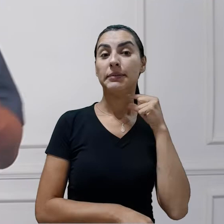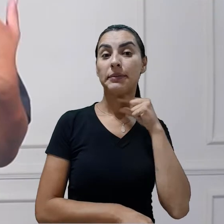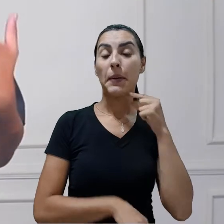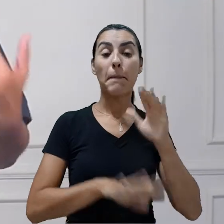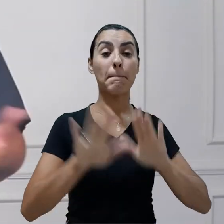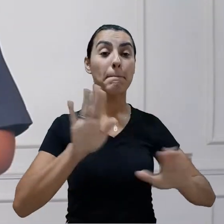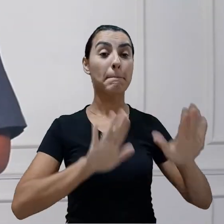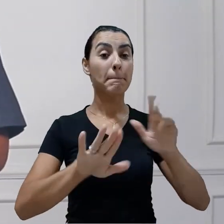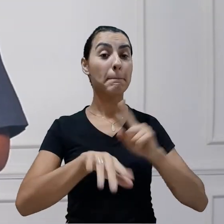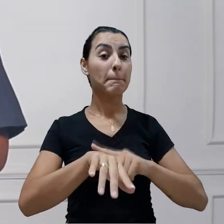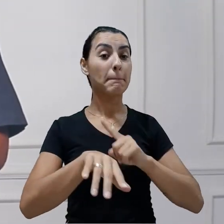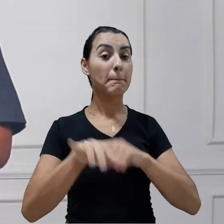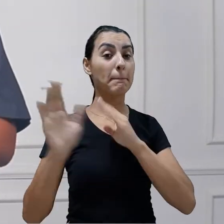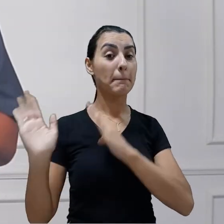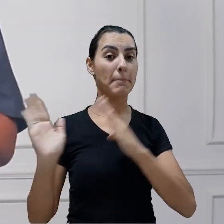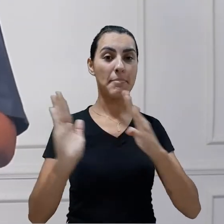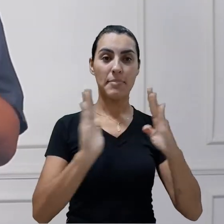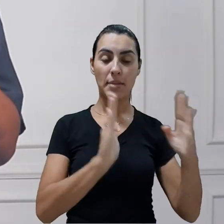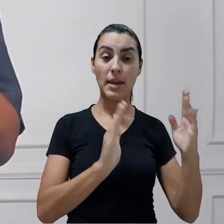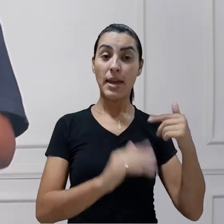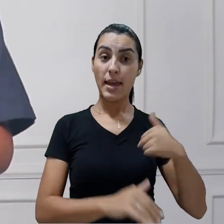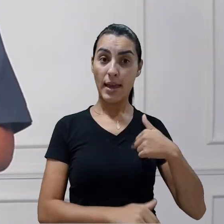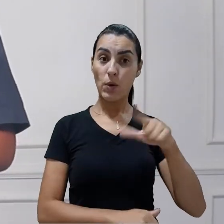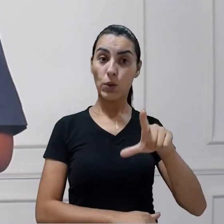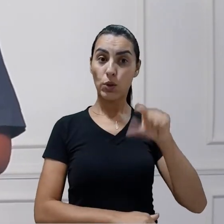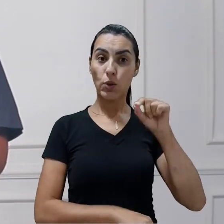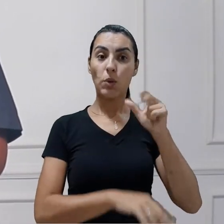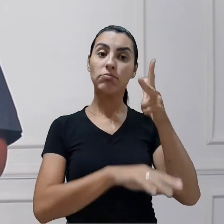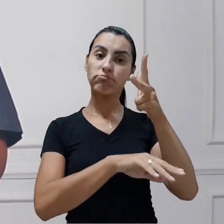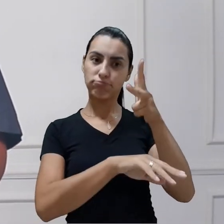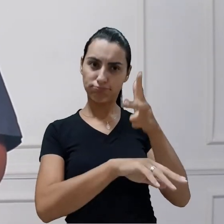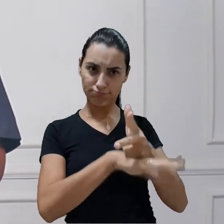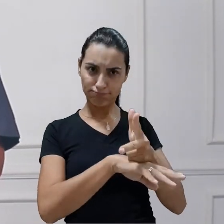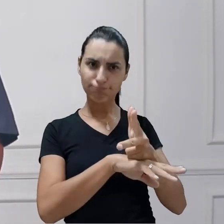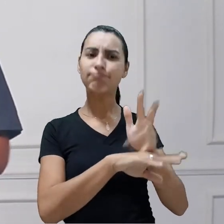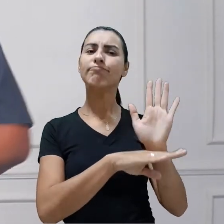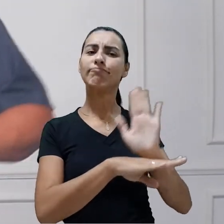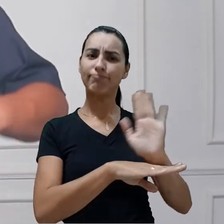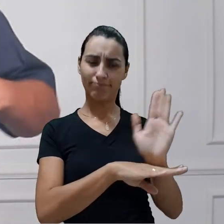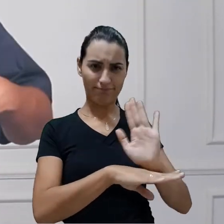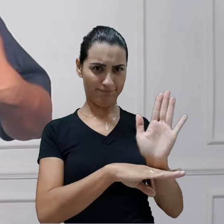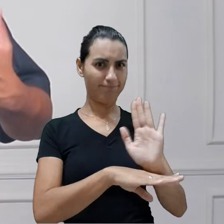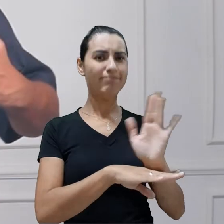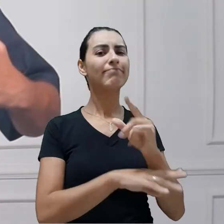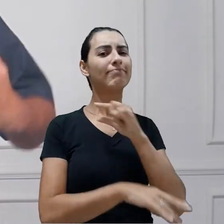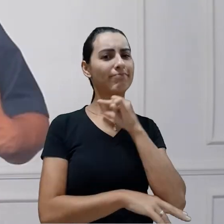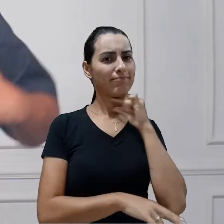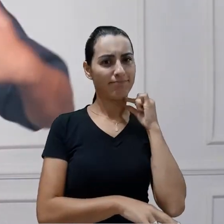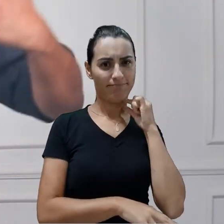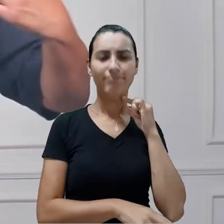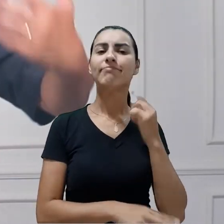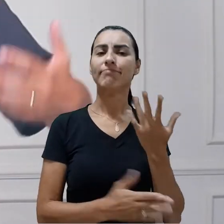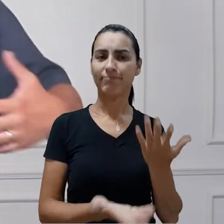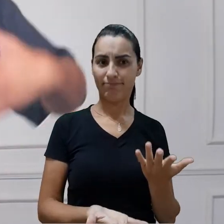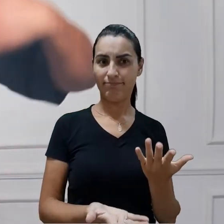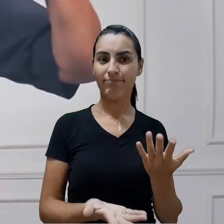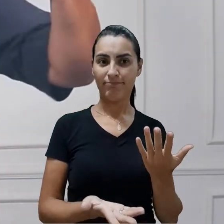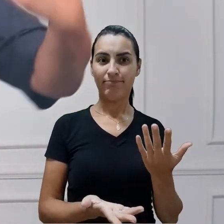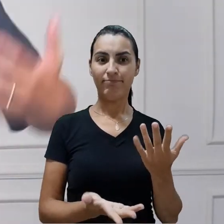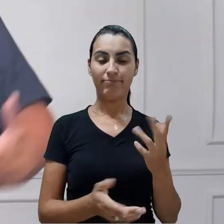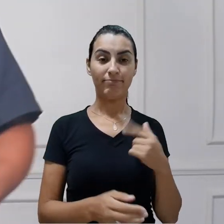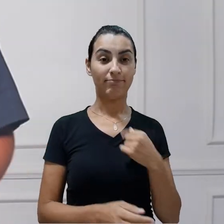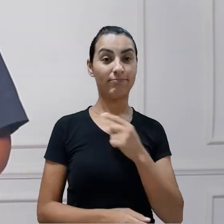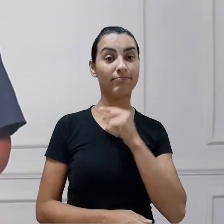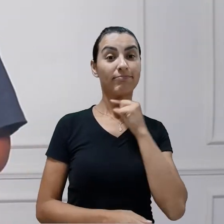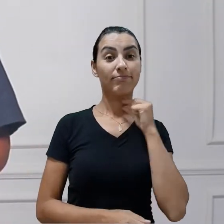momentos. Eu, particularmente, quando estou gravando aqui para vocês, né? Então, eu utilizo em nome da igreja, é a